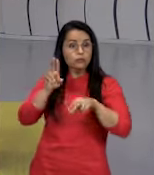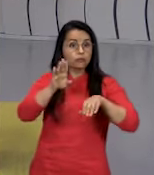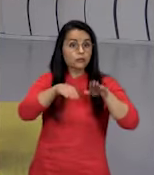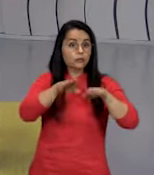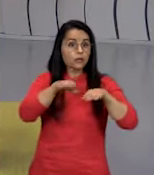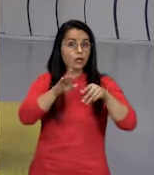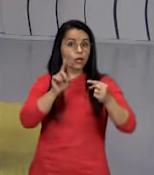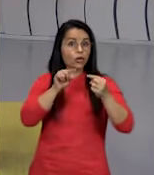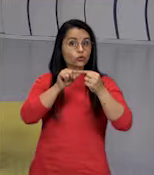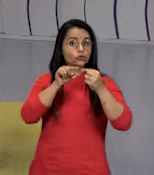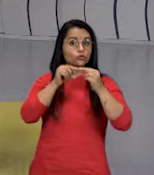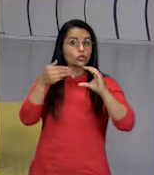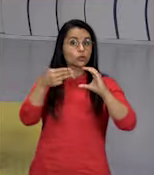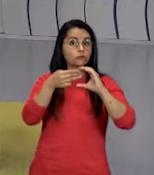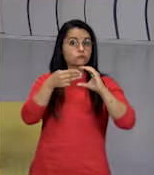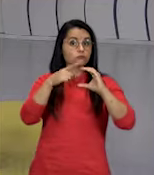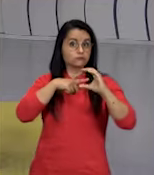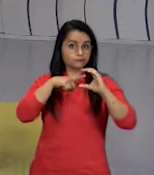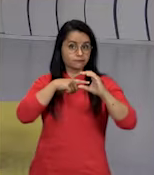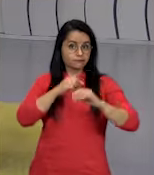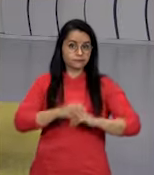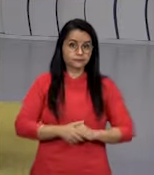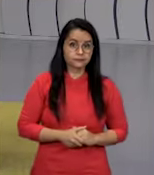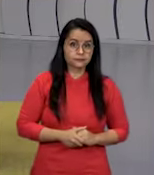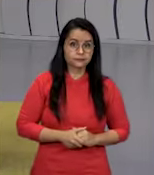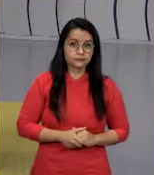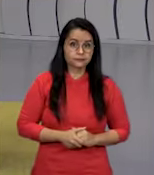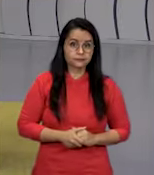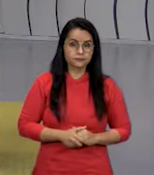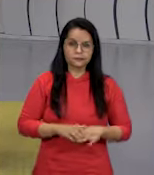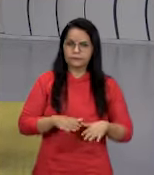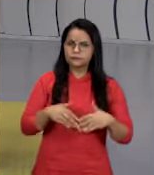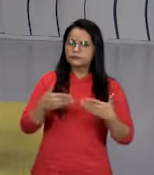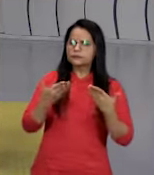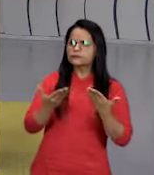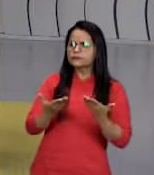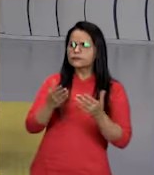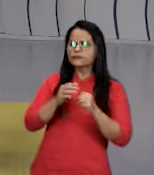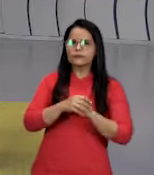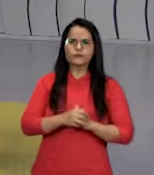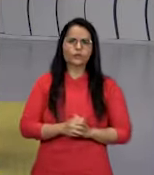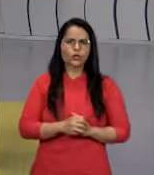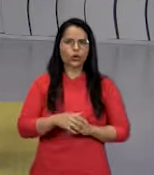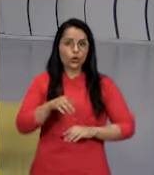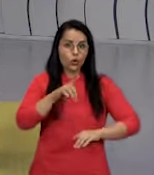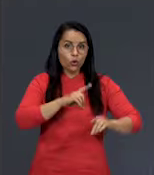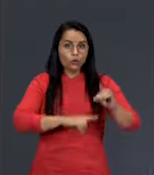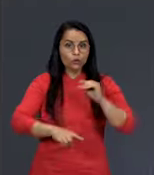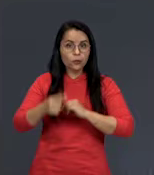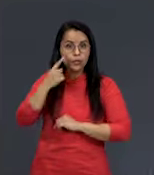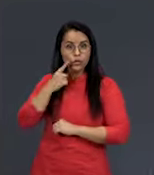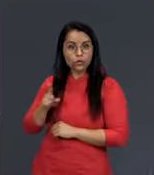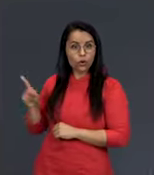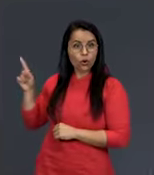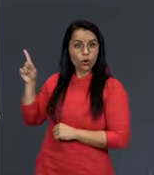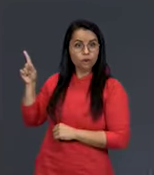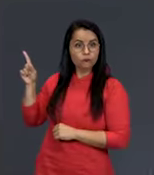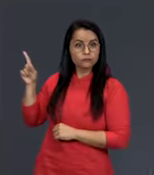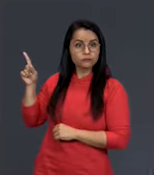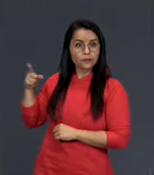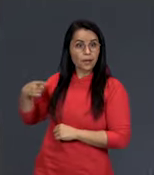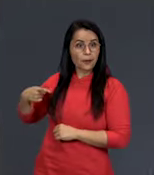células que eles possuem. Então, o domínio bactéria,